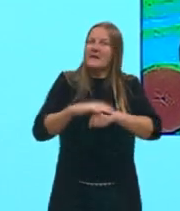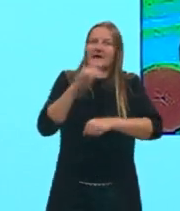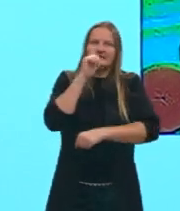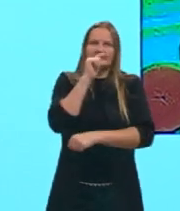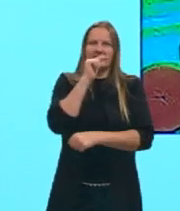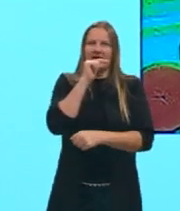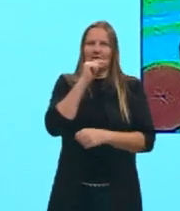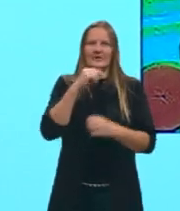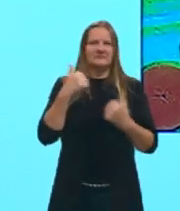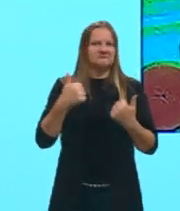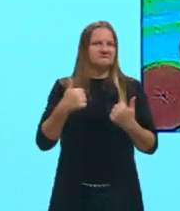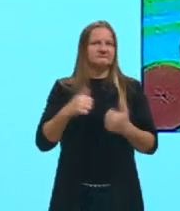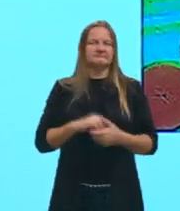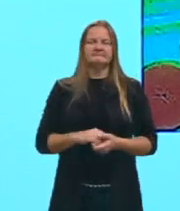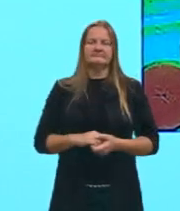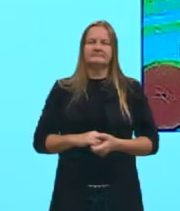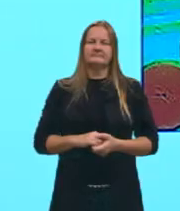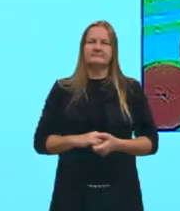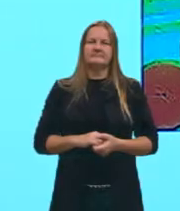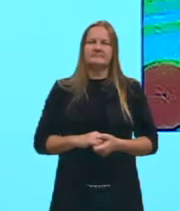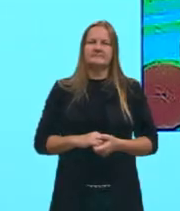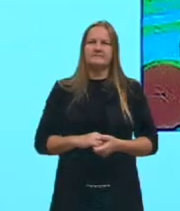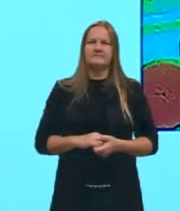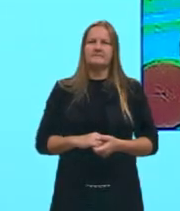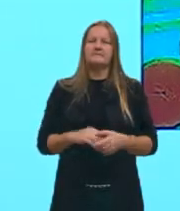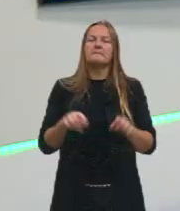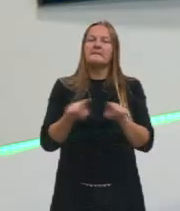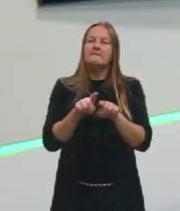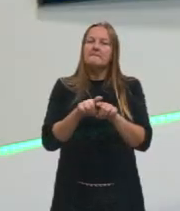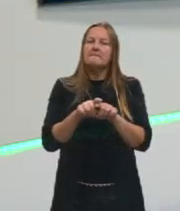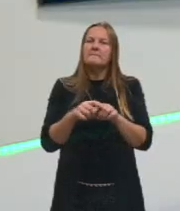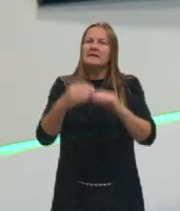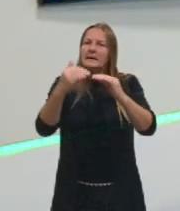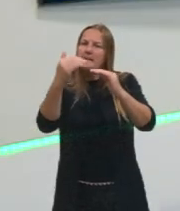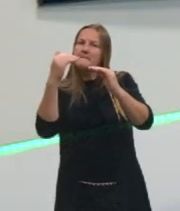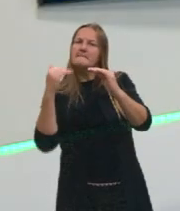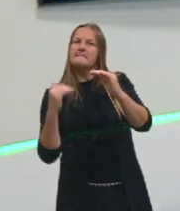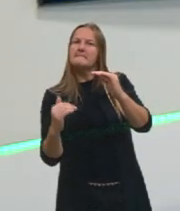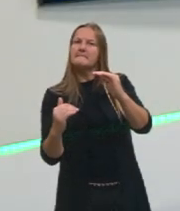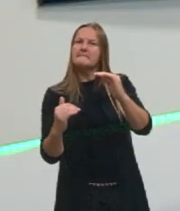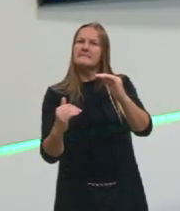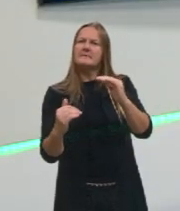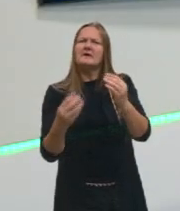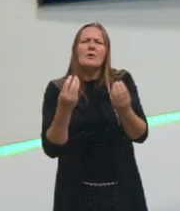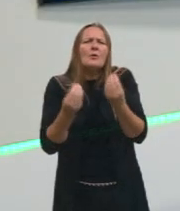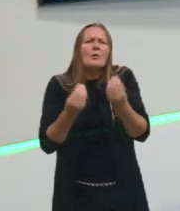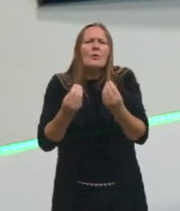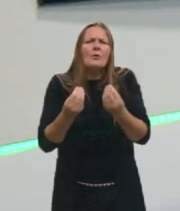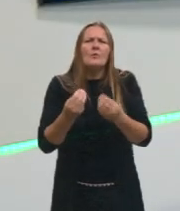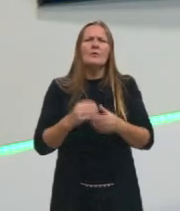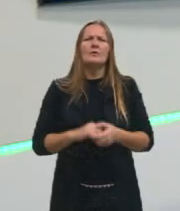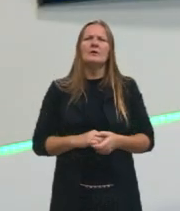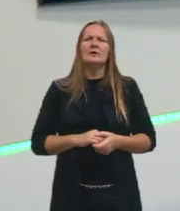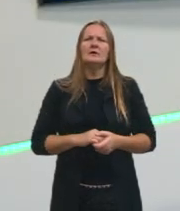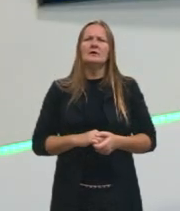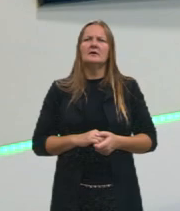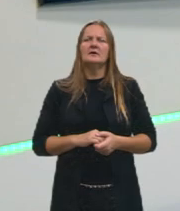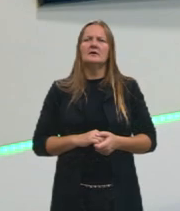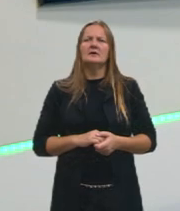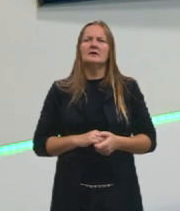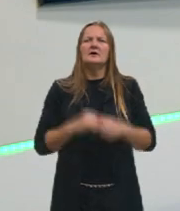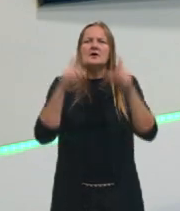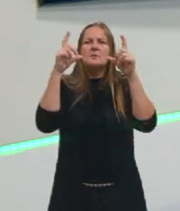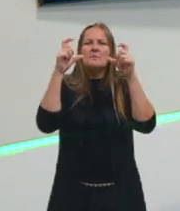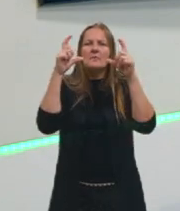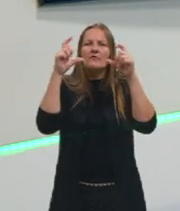essa cor dele não é tão viva, tá, gurizada? E aí aqui está, como é que é embaixo, daí a gente fica pensando, pô, mas como é que é embaixo, está aqui, aqui está a imagem